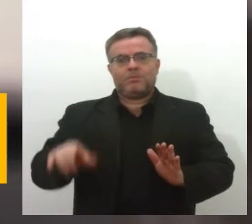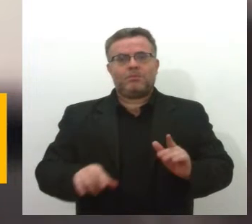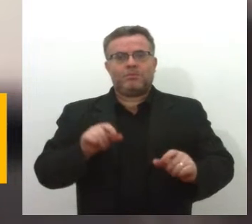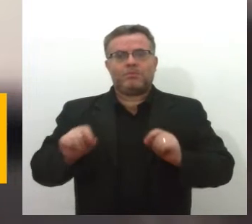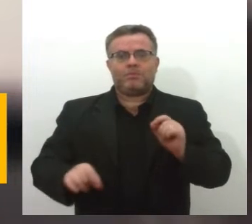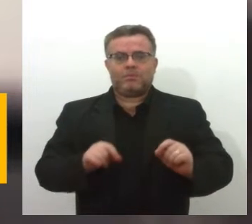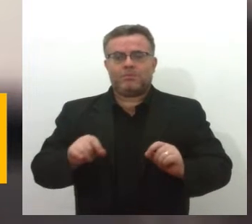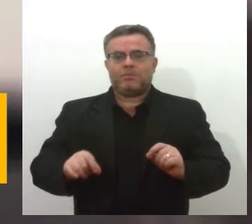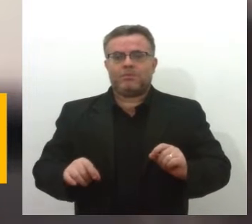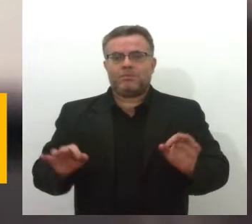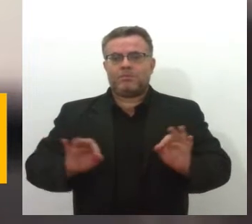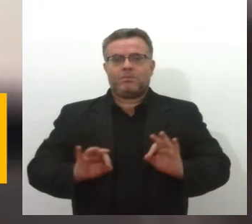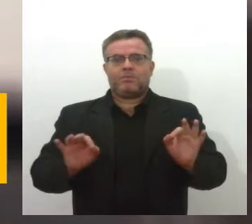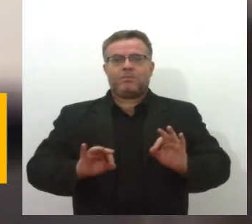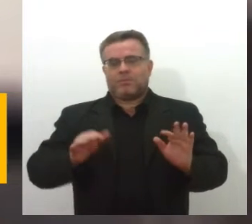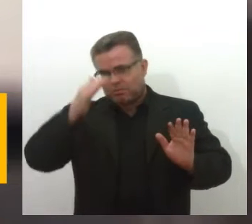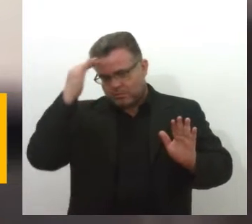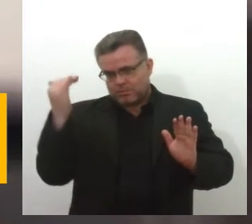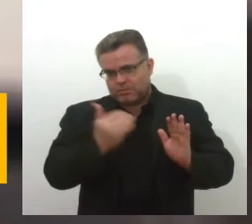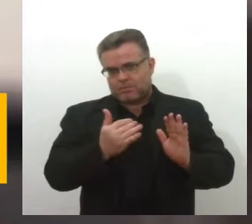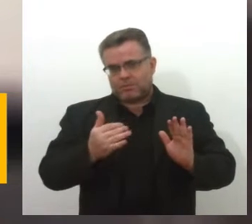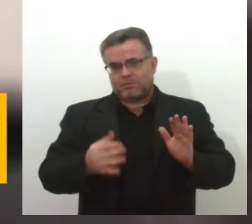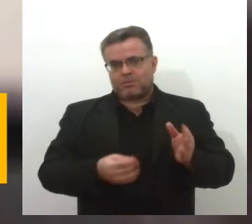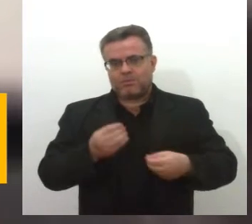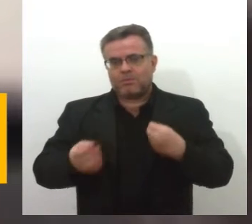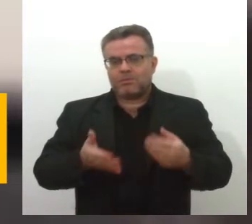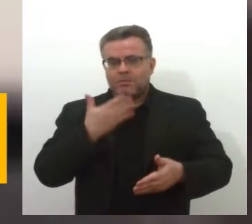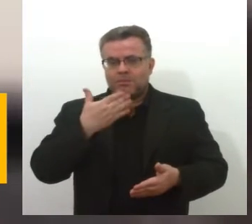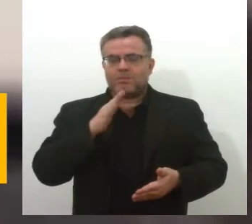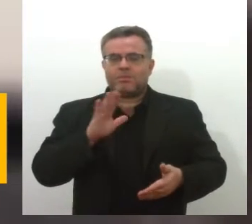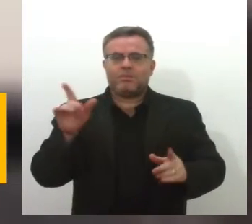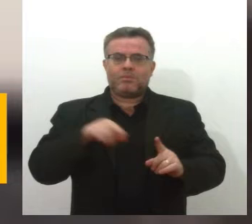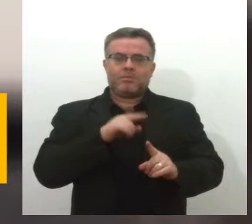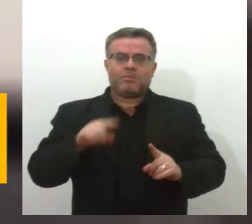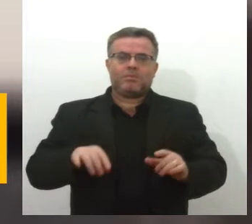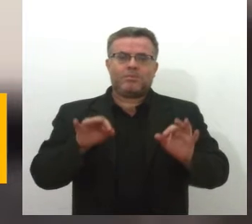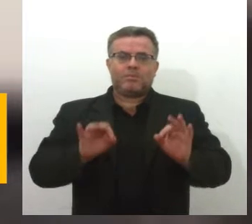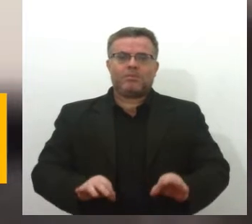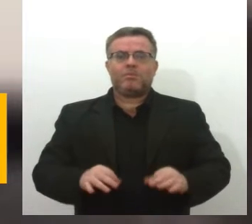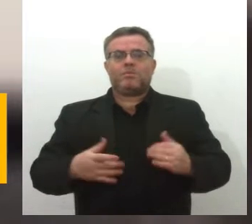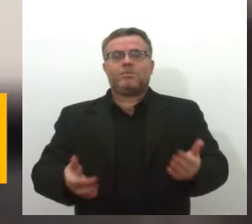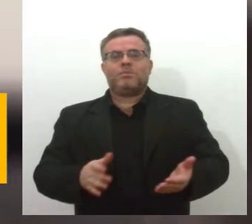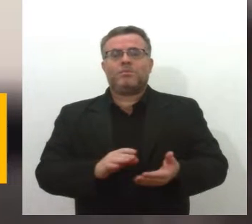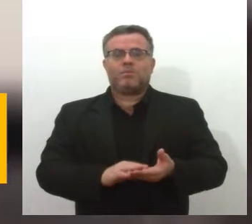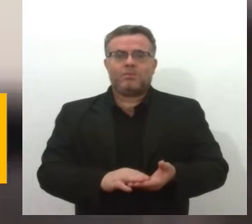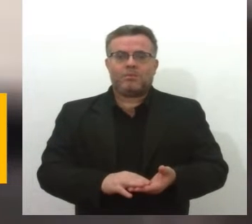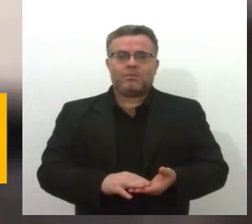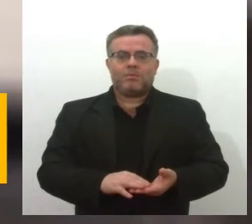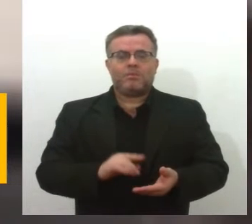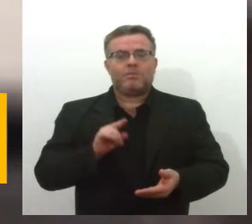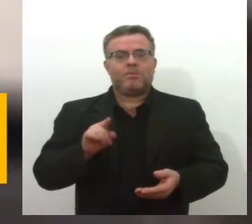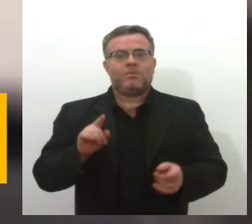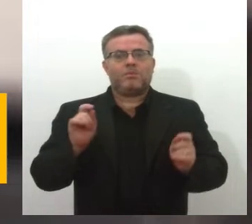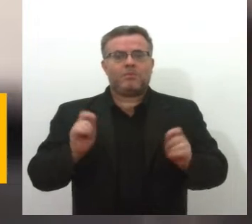mesmo o consumidor ter entrado em contato, solicitado esse cancelamento, informado a situação, ele pode,